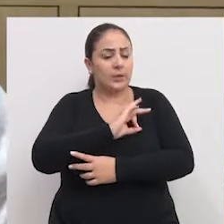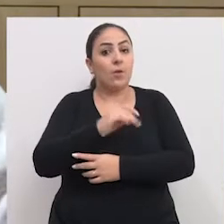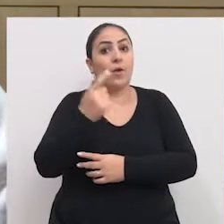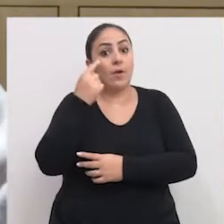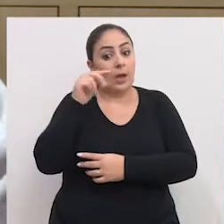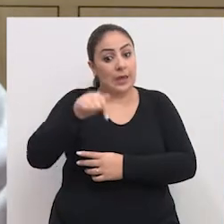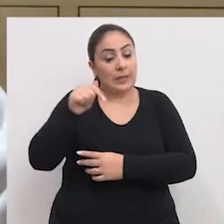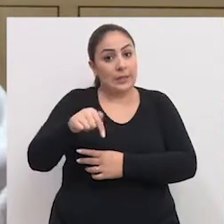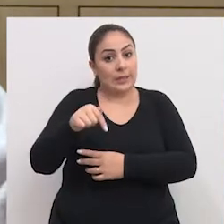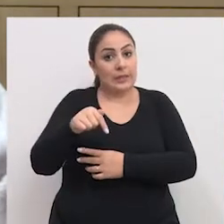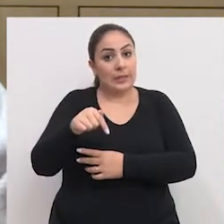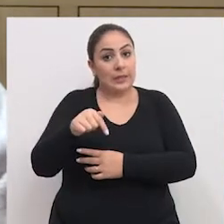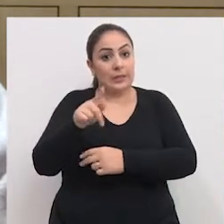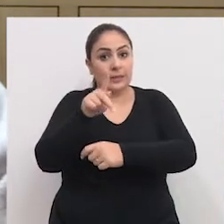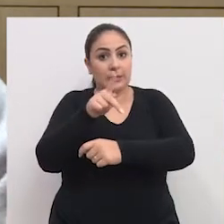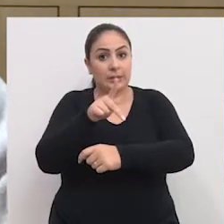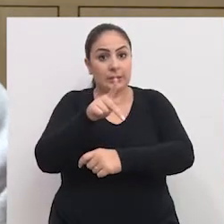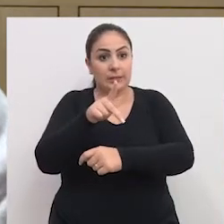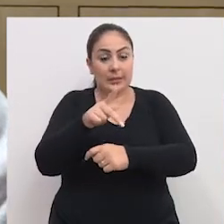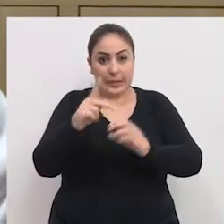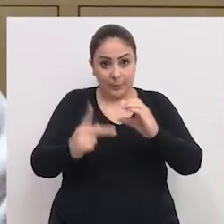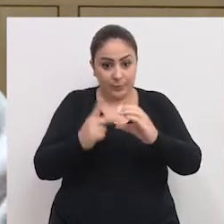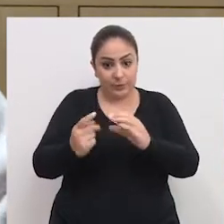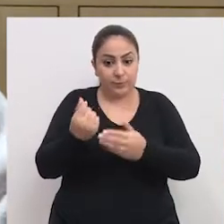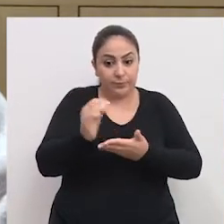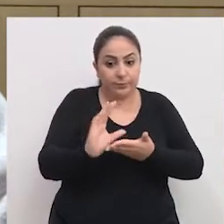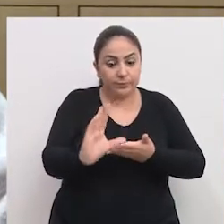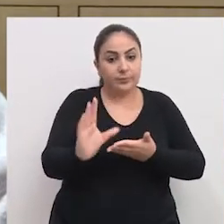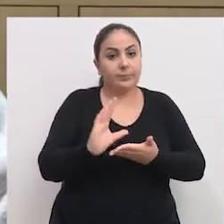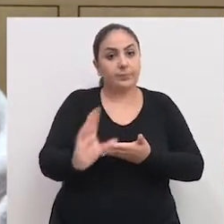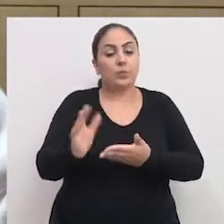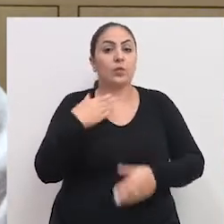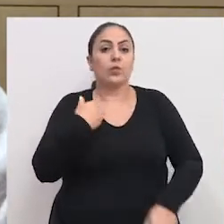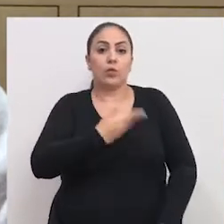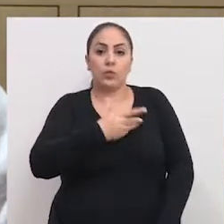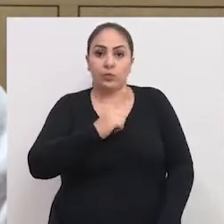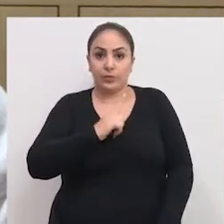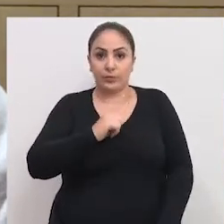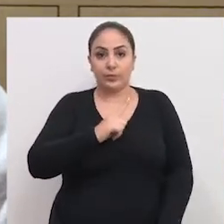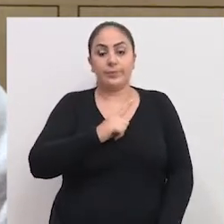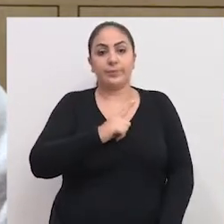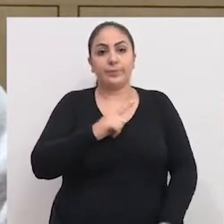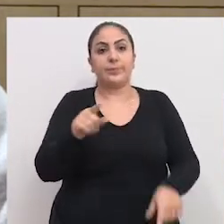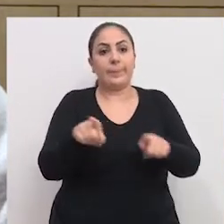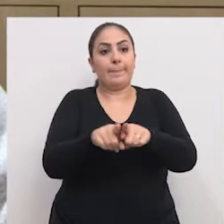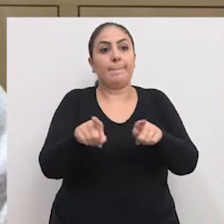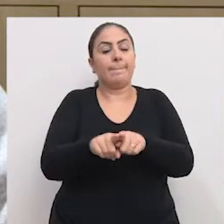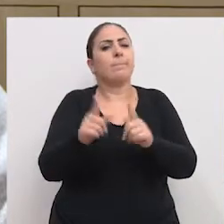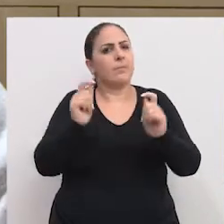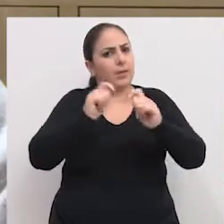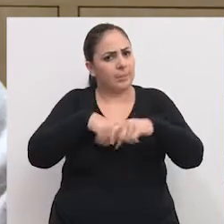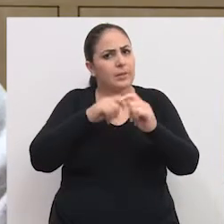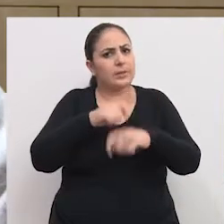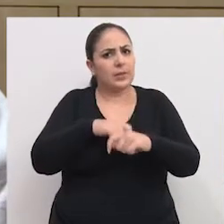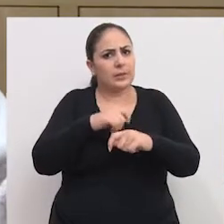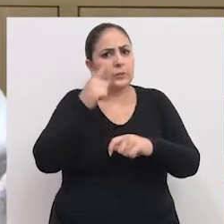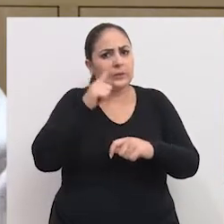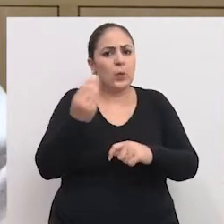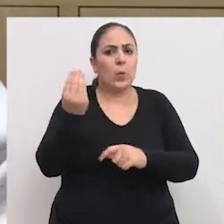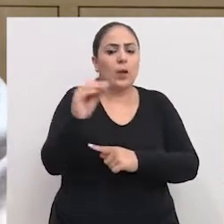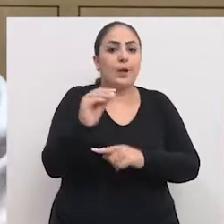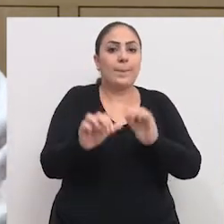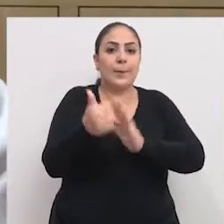vejam que a Câmara, a partir da destinação das emendas impositivas, nós tivemos condição